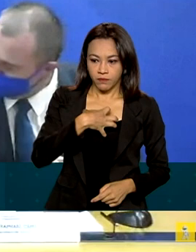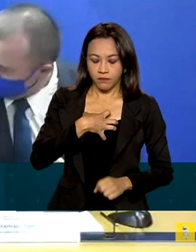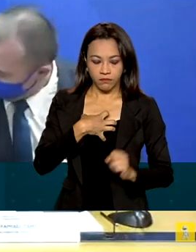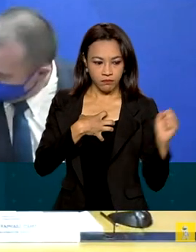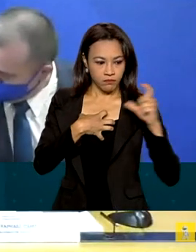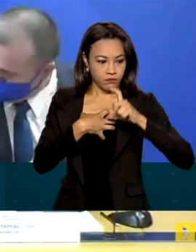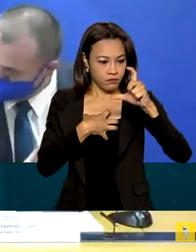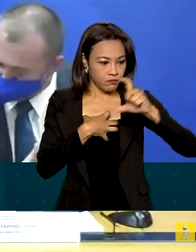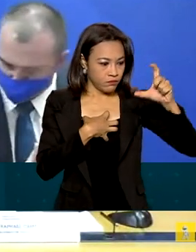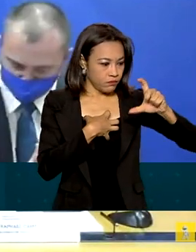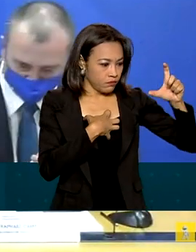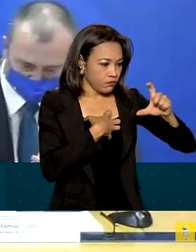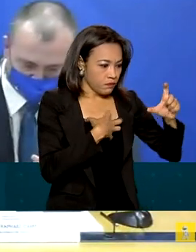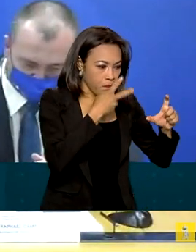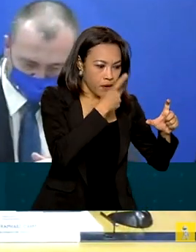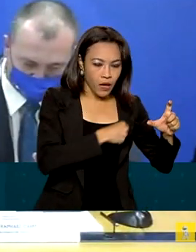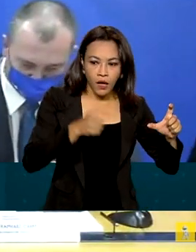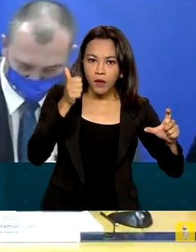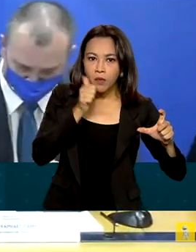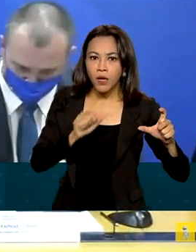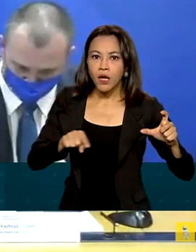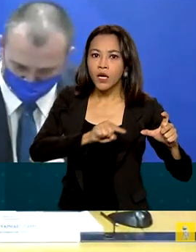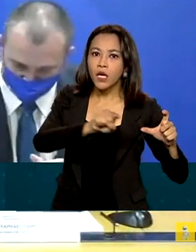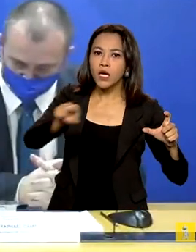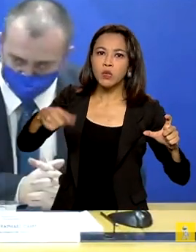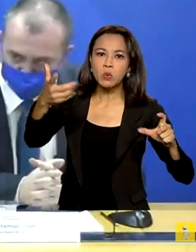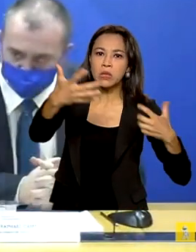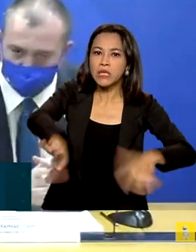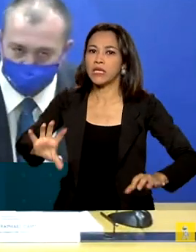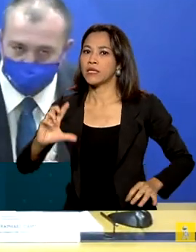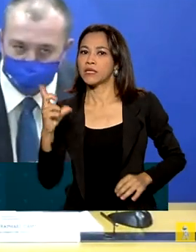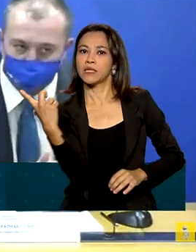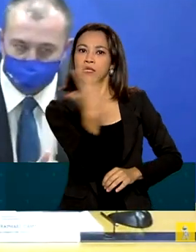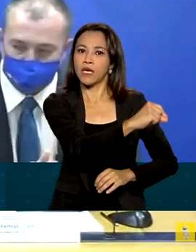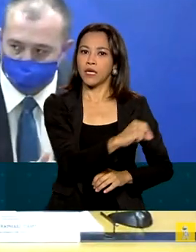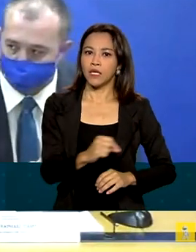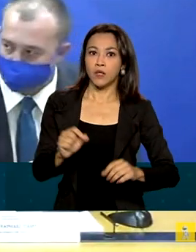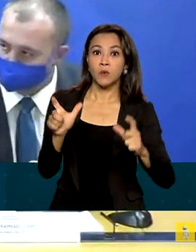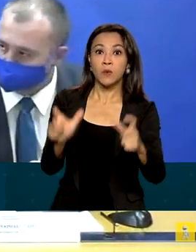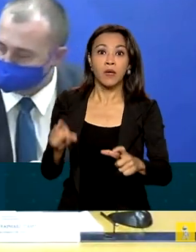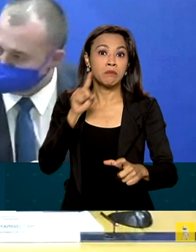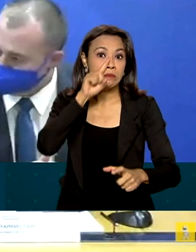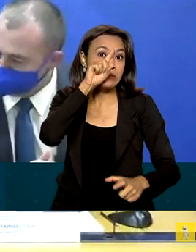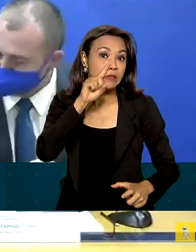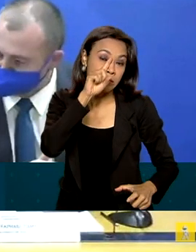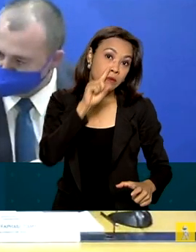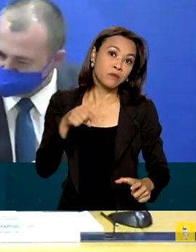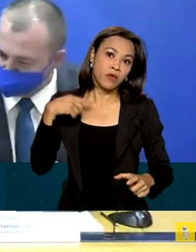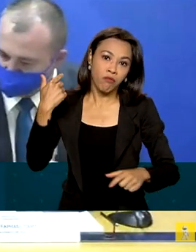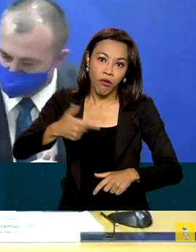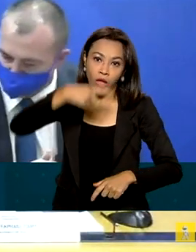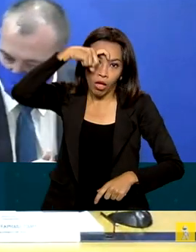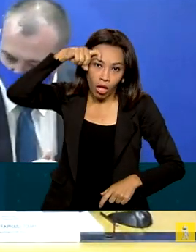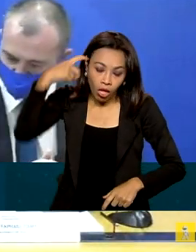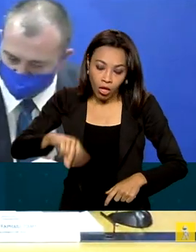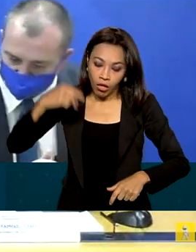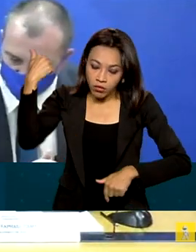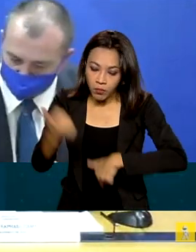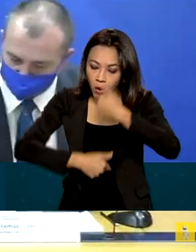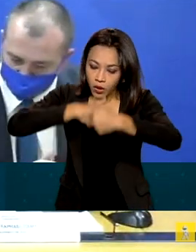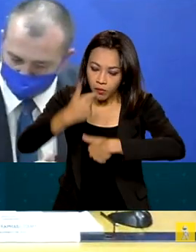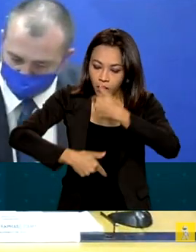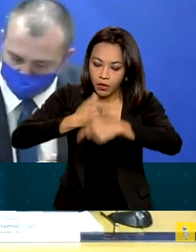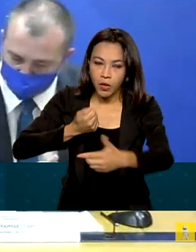pais e mães de famílias que resistiam de sair dos lugares de risco, que foi ali conquistado com muito sacrifício,